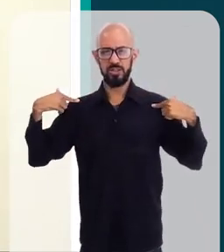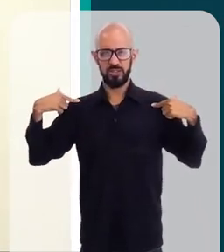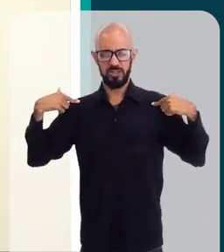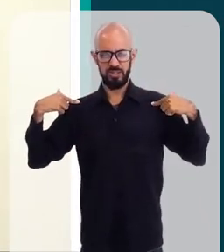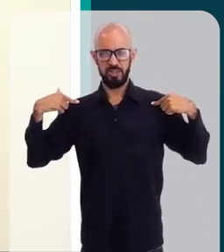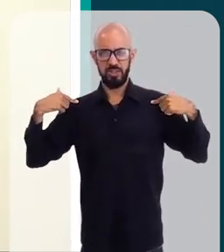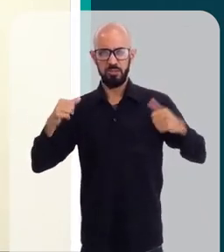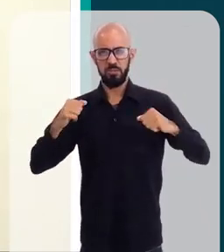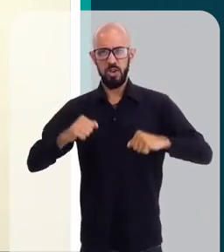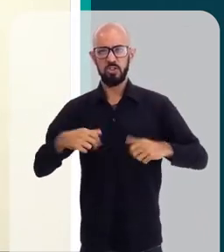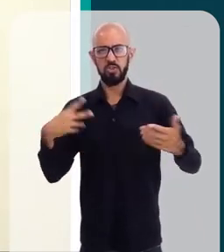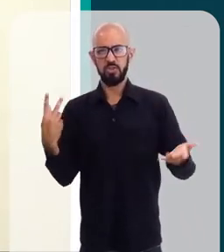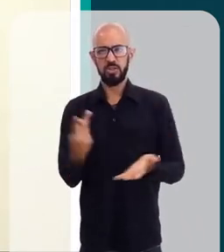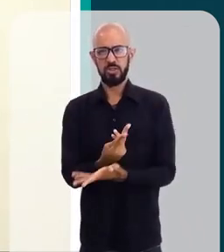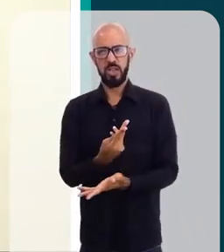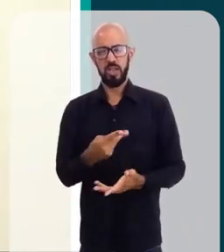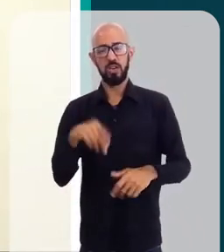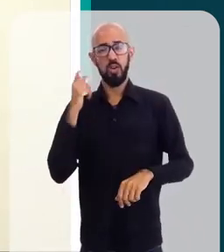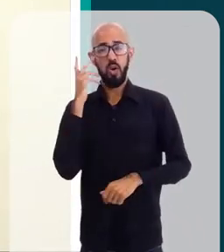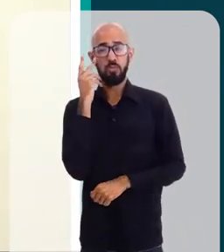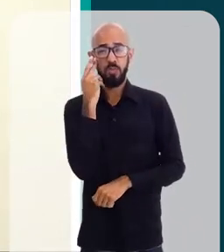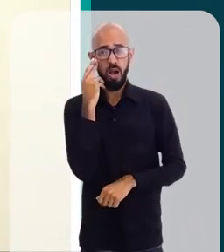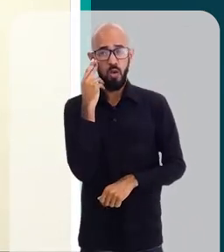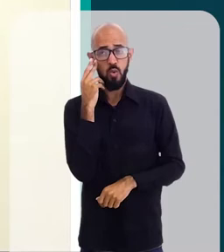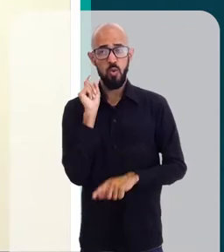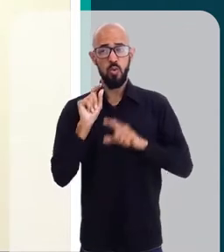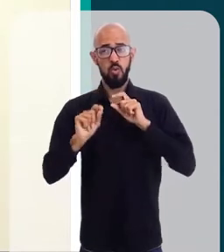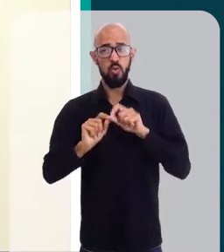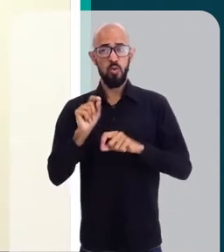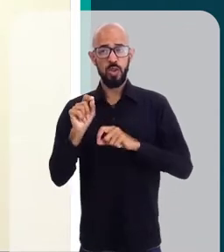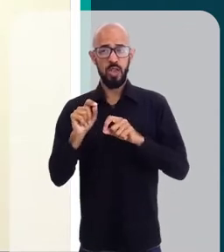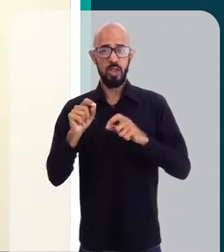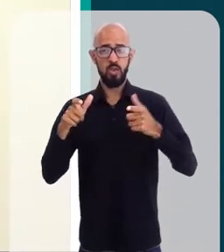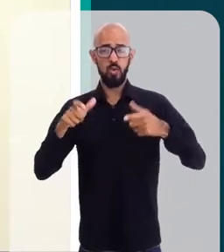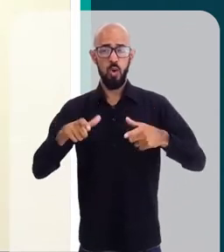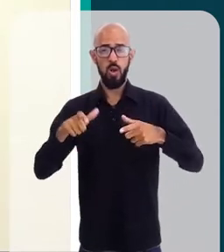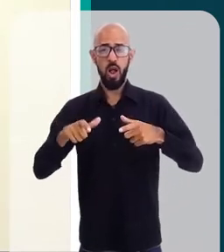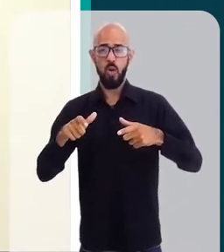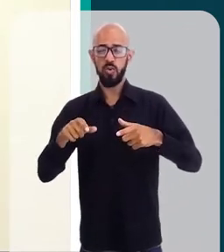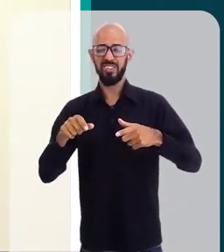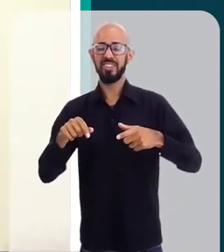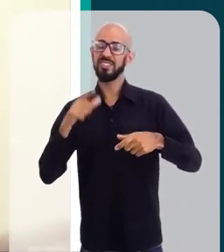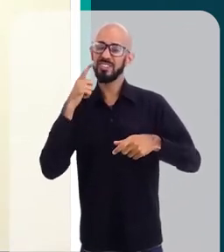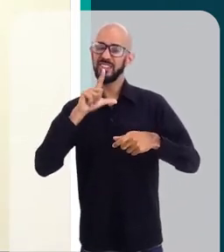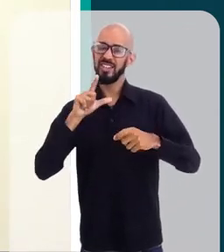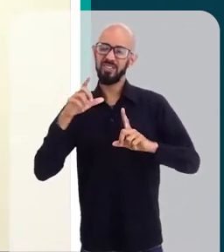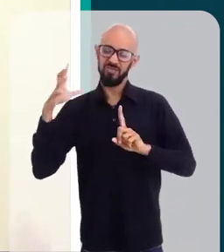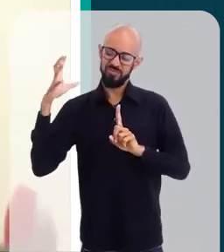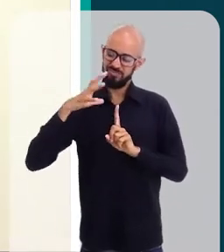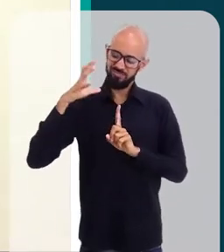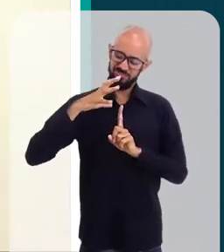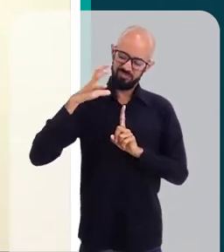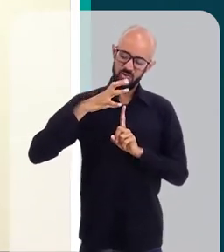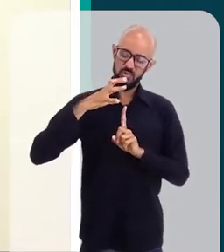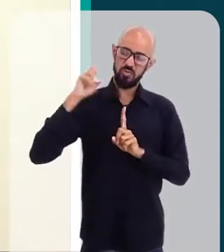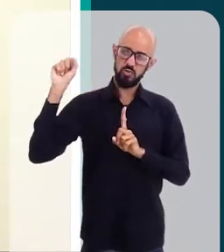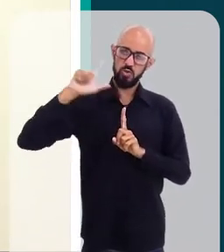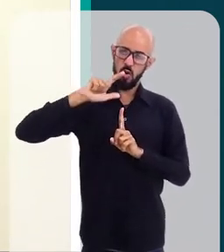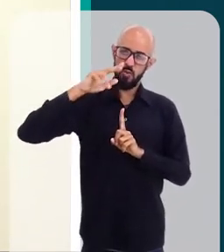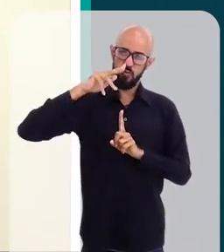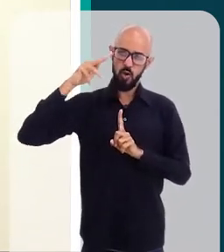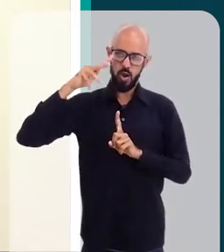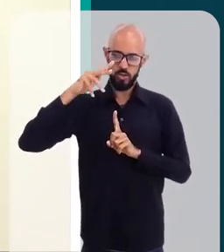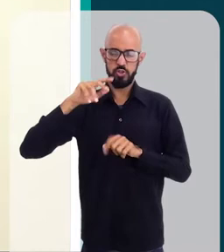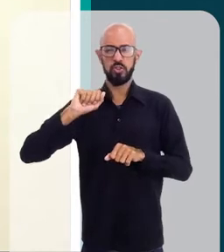até mesmo nos braços, geralmente em áreas foto-expostas mesmo. Mas o melasma é